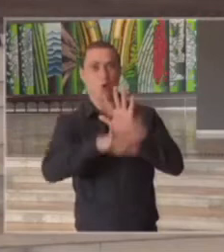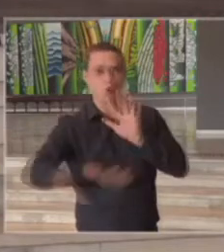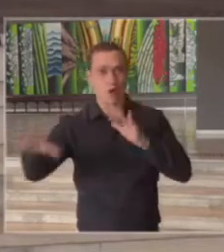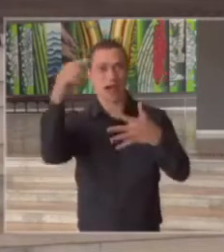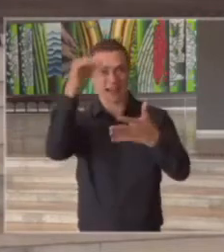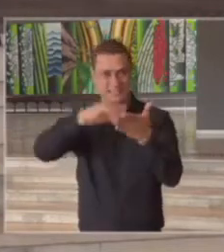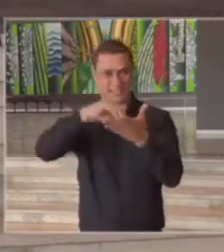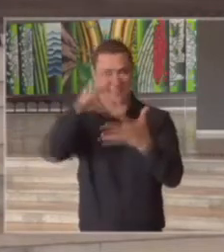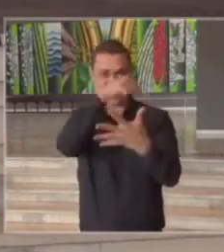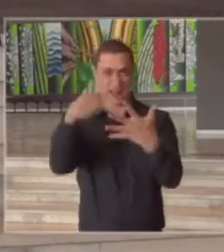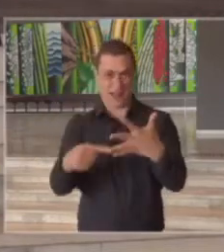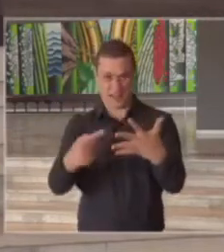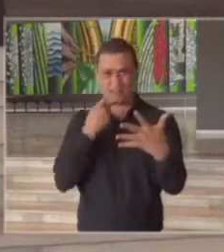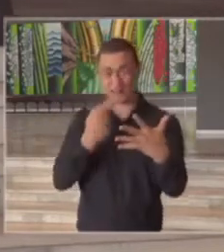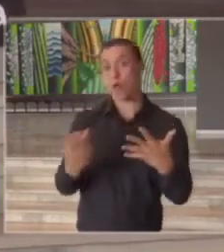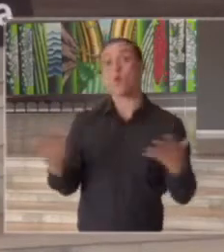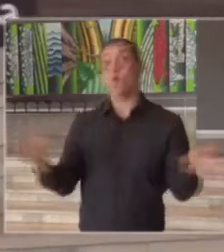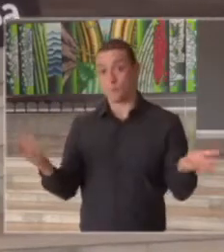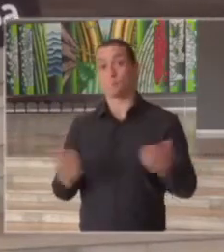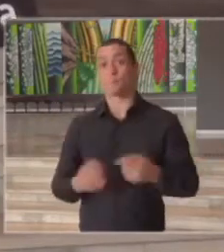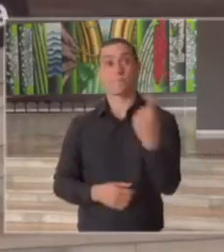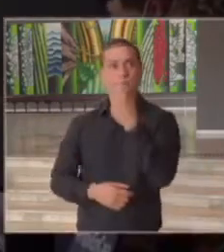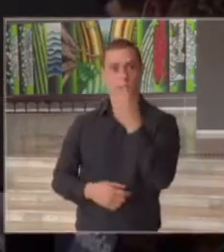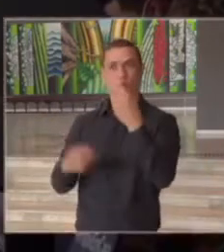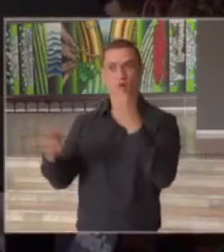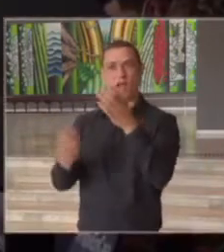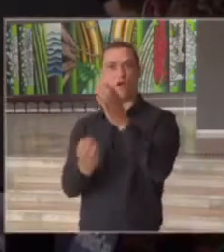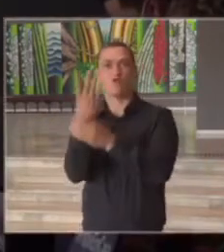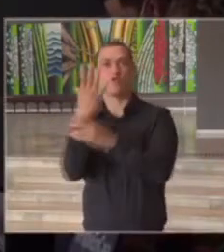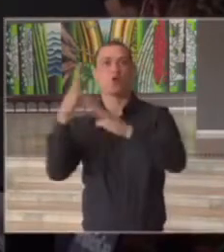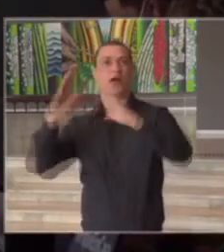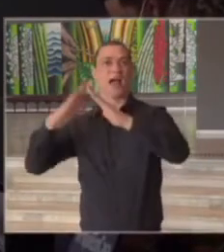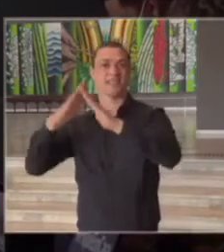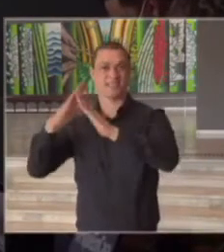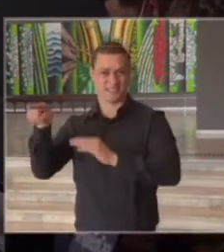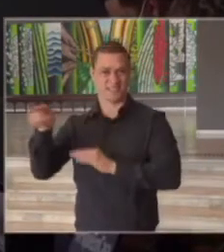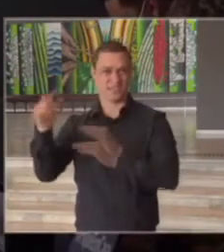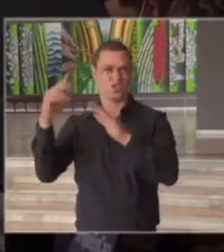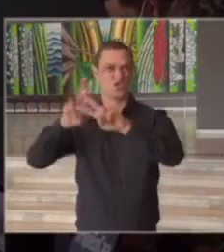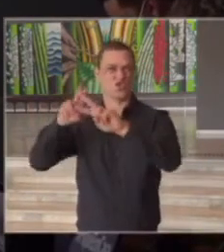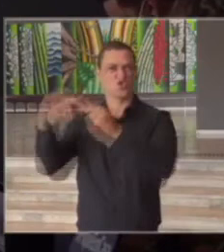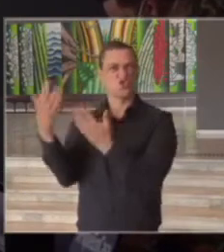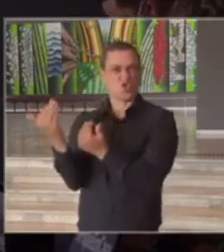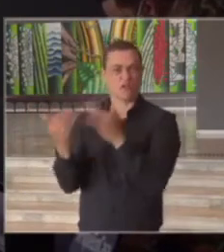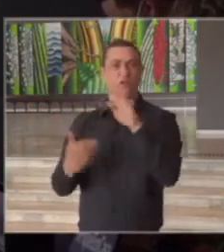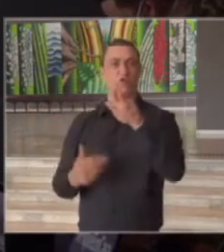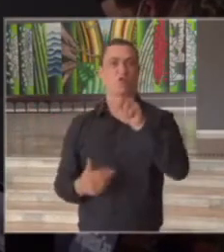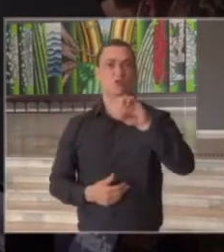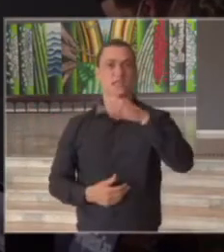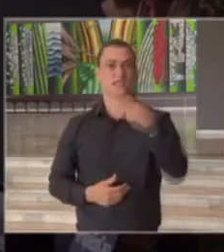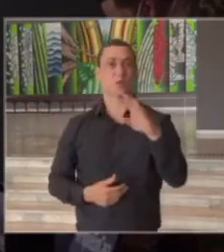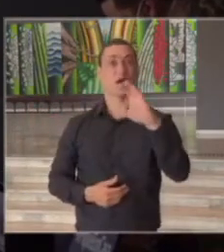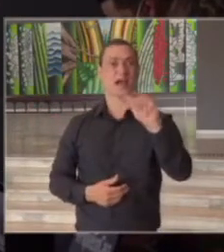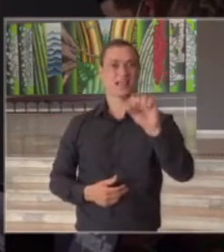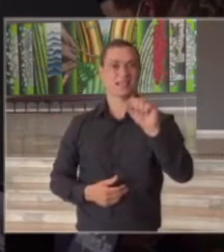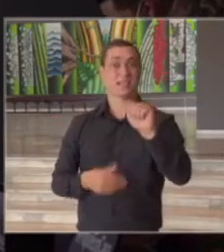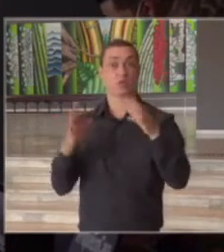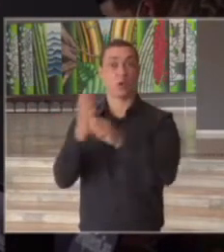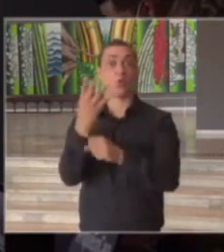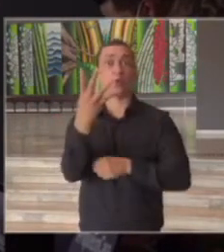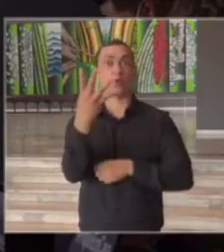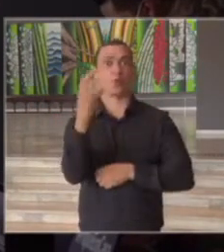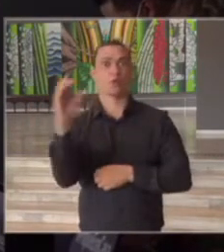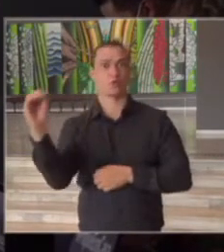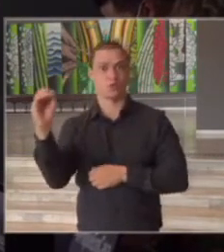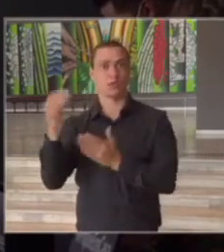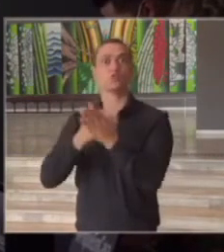então pilotos com a fundação casa já foram quatro centros e já se iniciaram